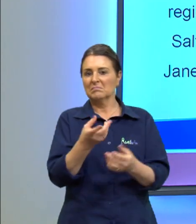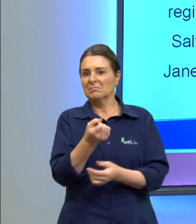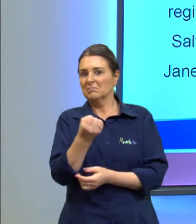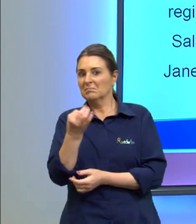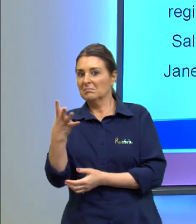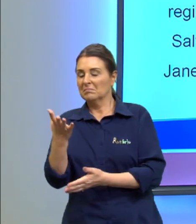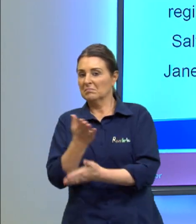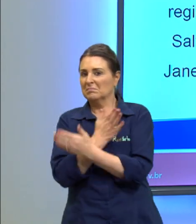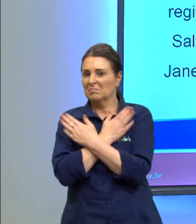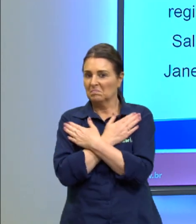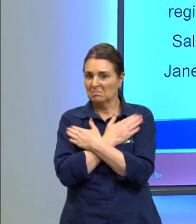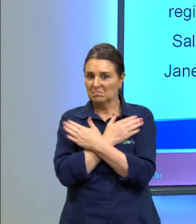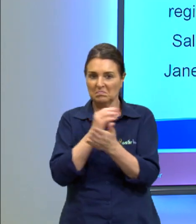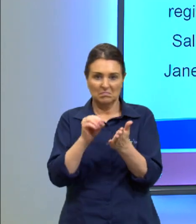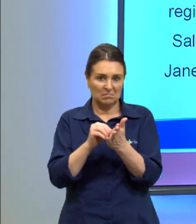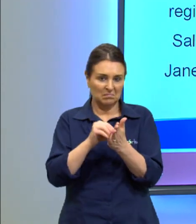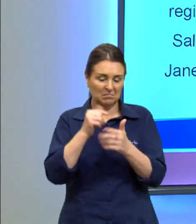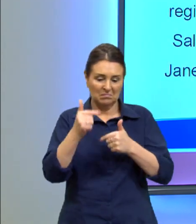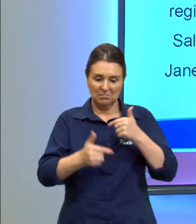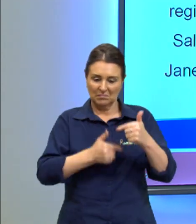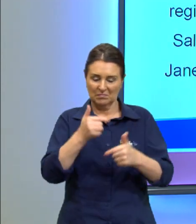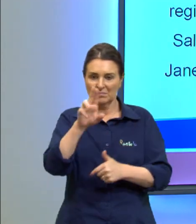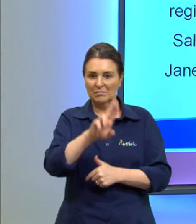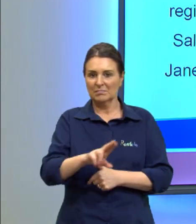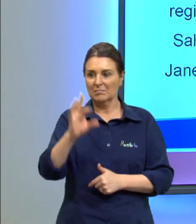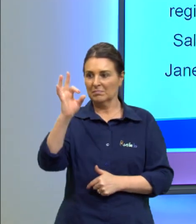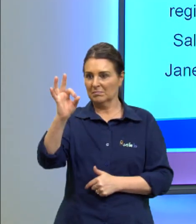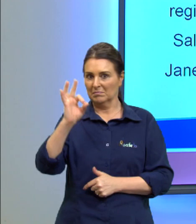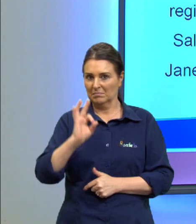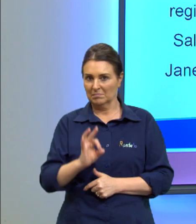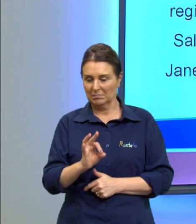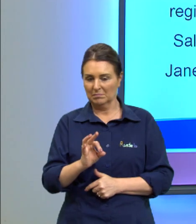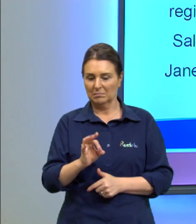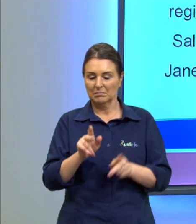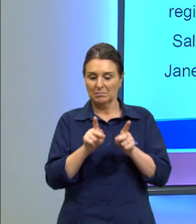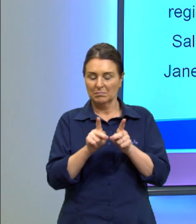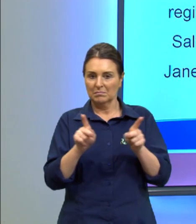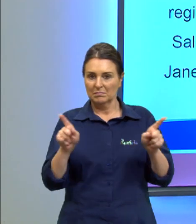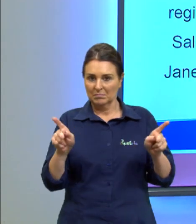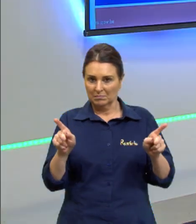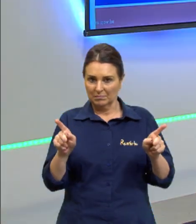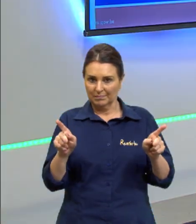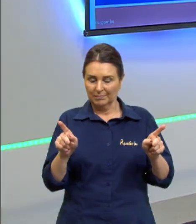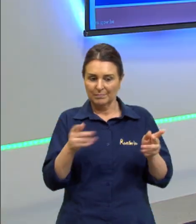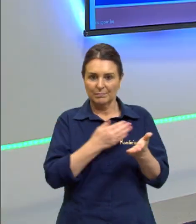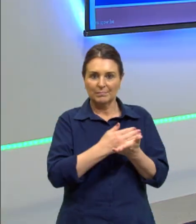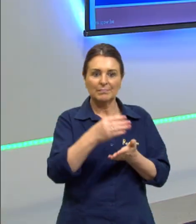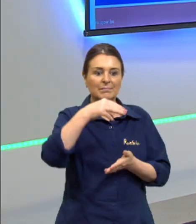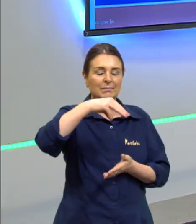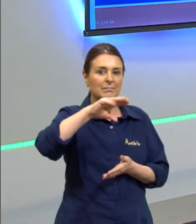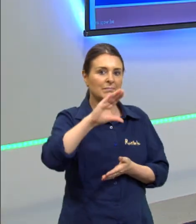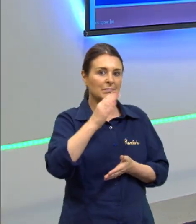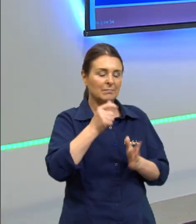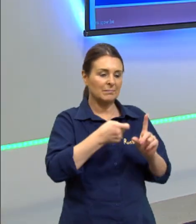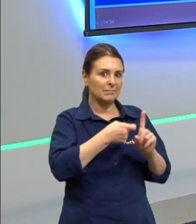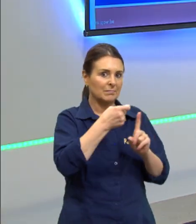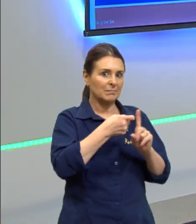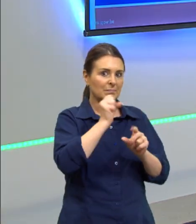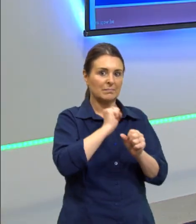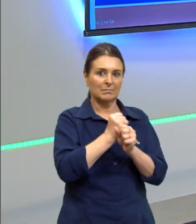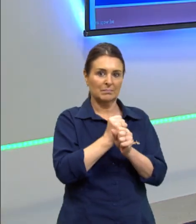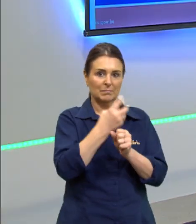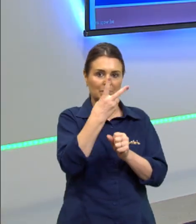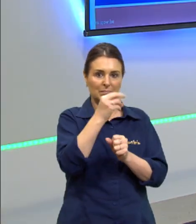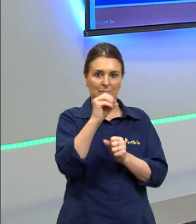porcentagem ali, Então, é o percentual, essa taxa, para um período que vai de março de 2008